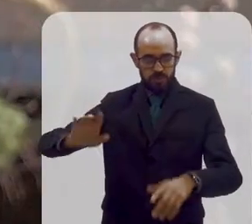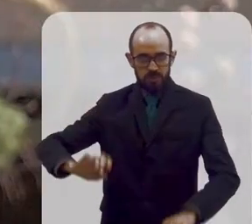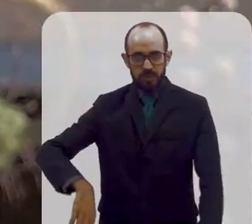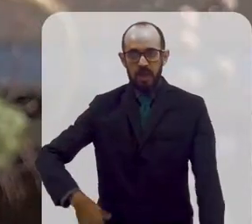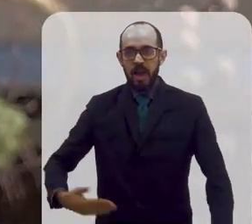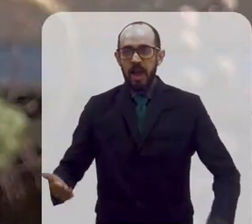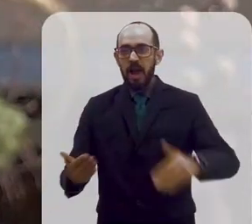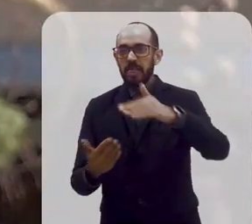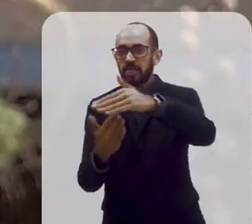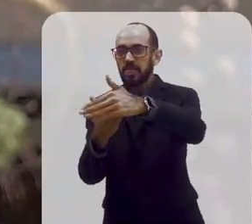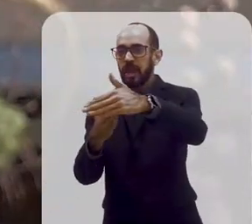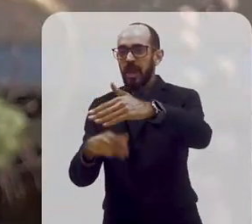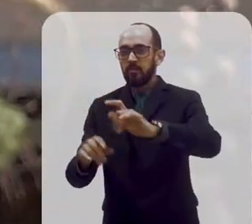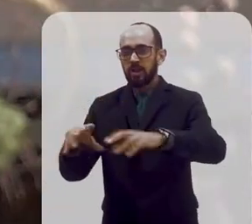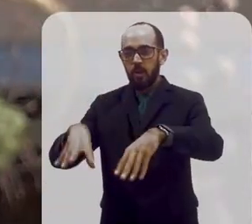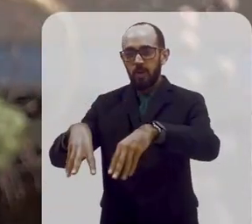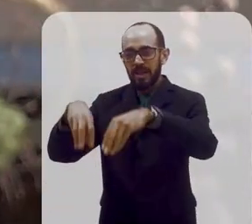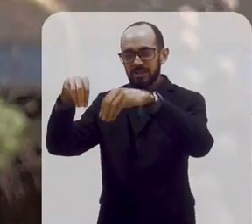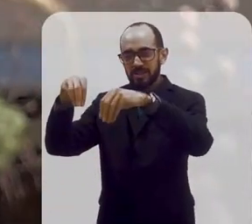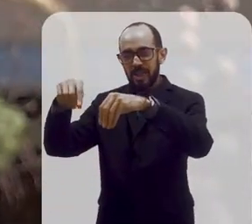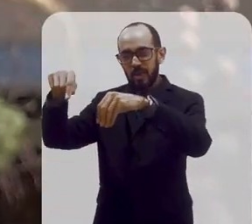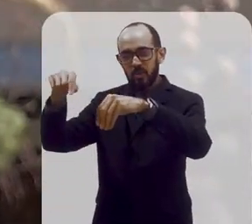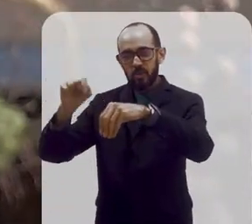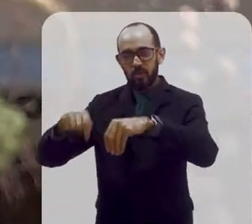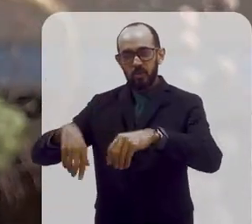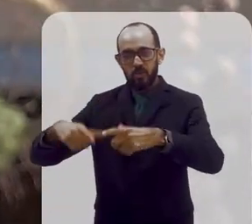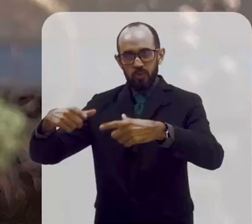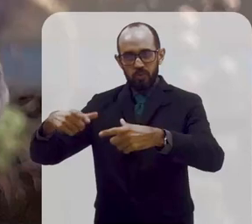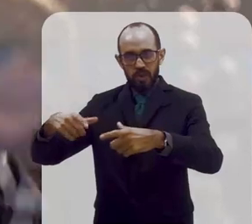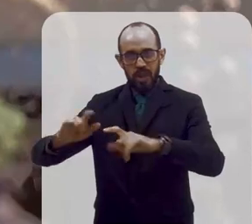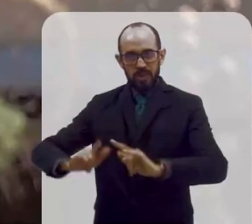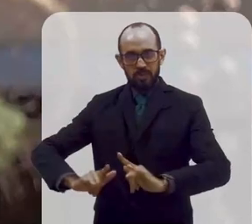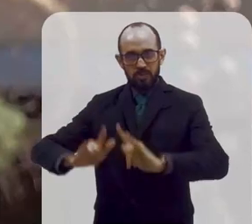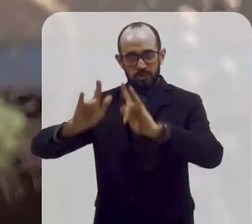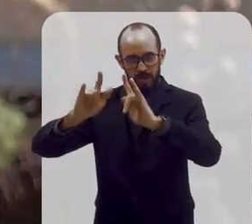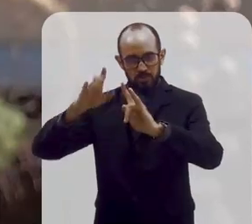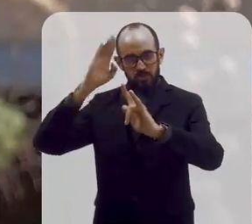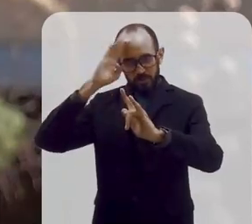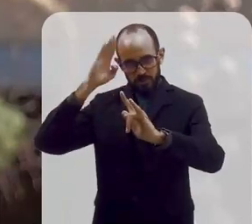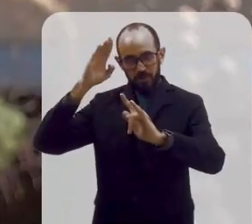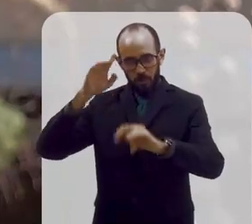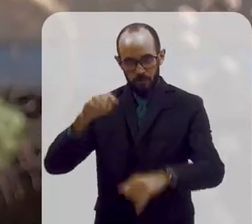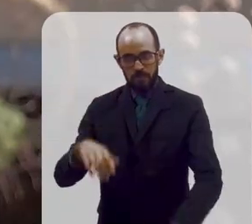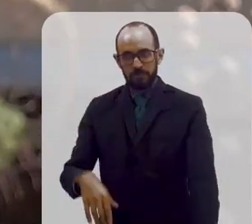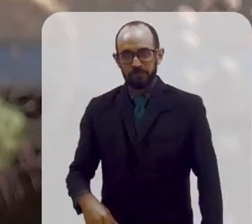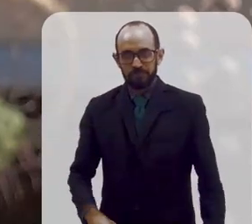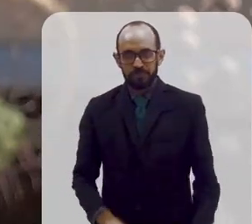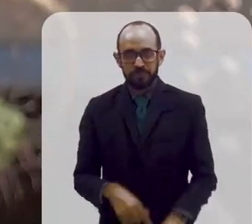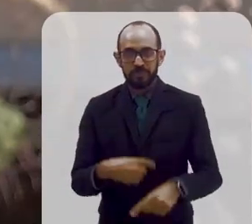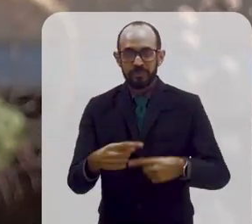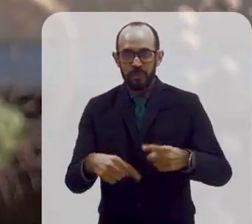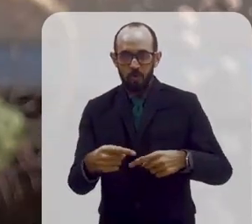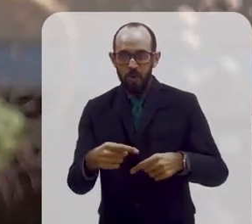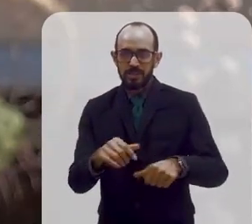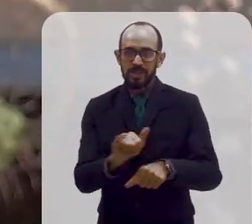alto do platô, lá no morro, em cima, onde ficava a sede da fazenda e é onde foi construído o castelo. A outra maneira era vir